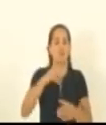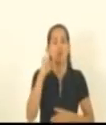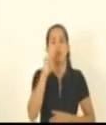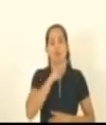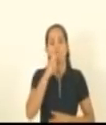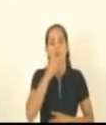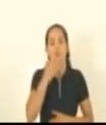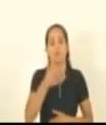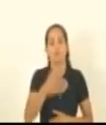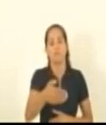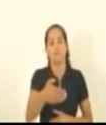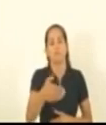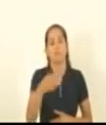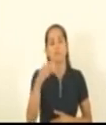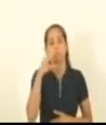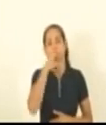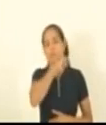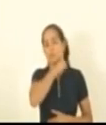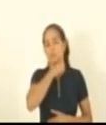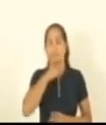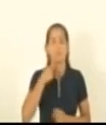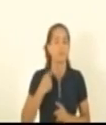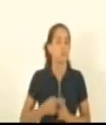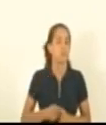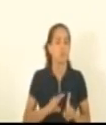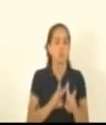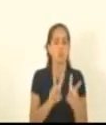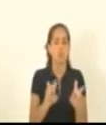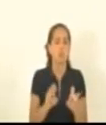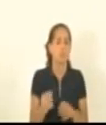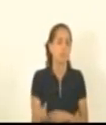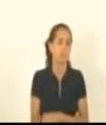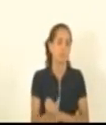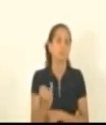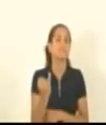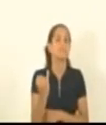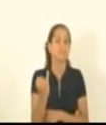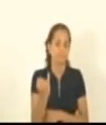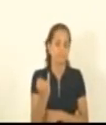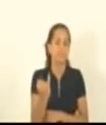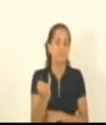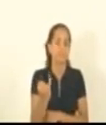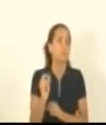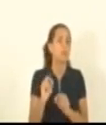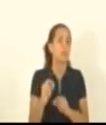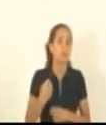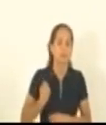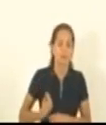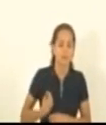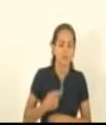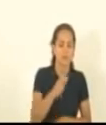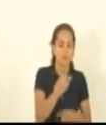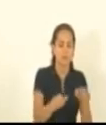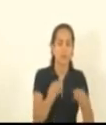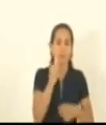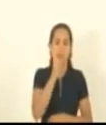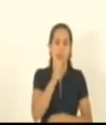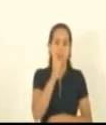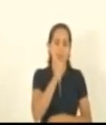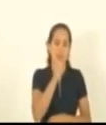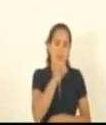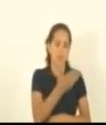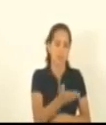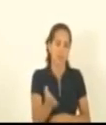possível por ser de extrema importância para a vida das mulheres brasileiras. um instrumento